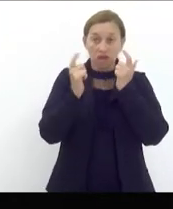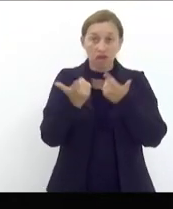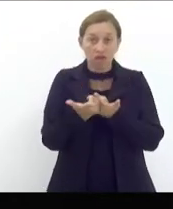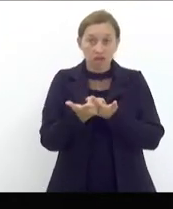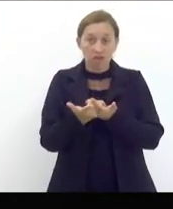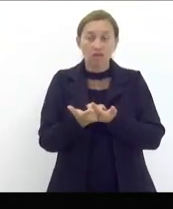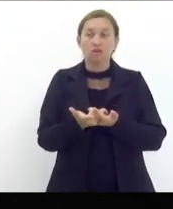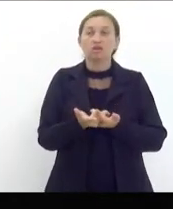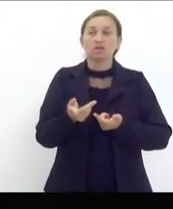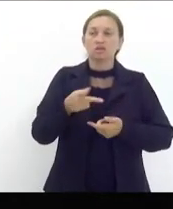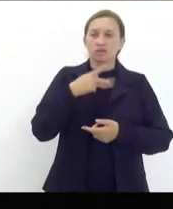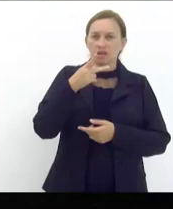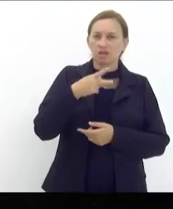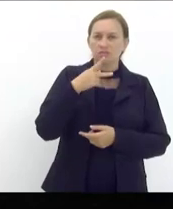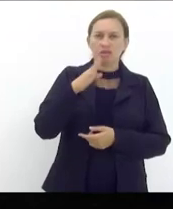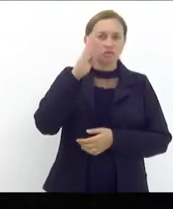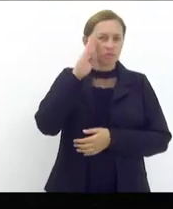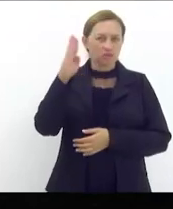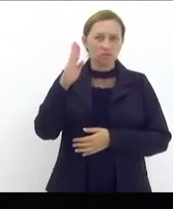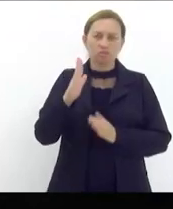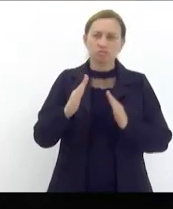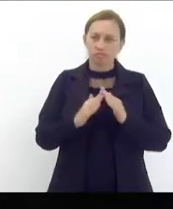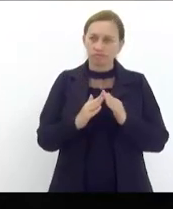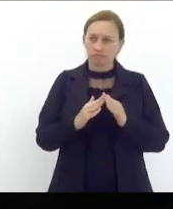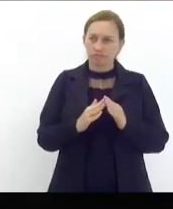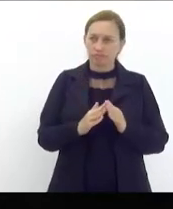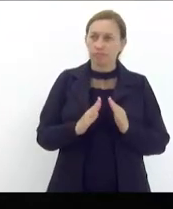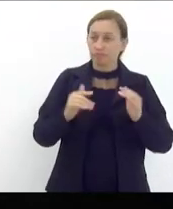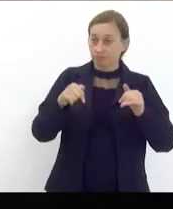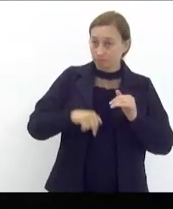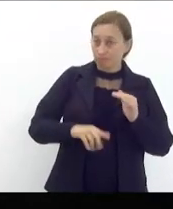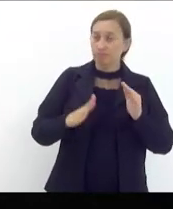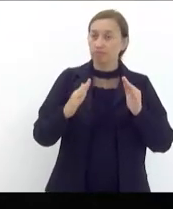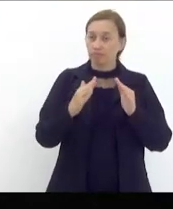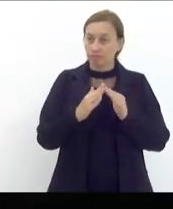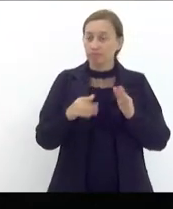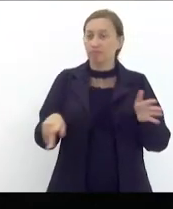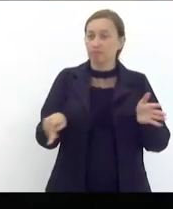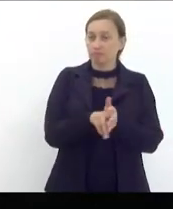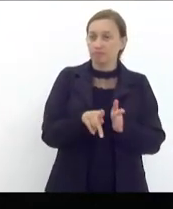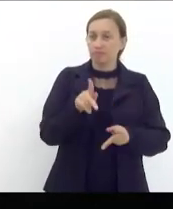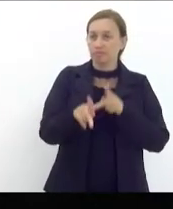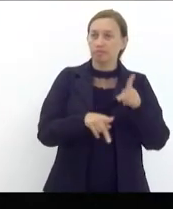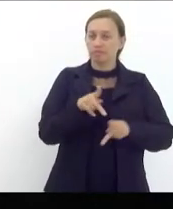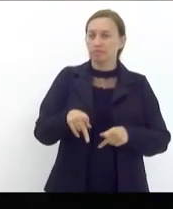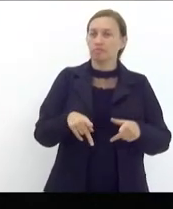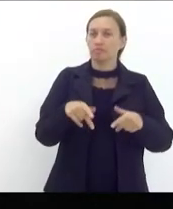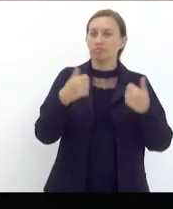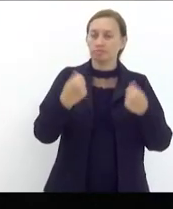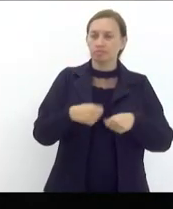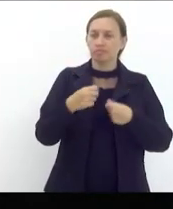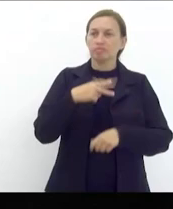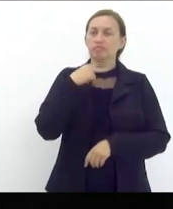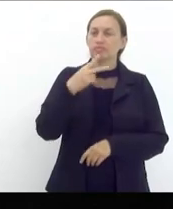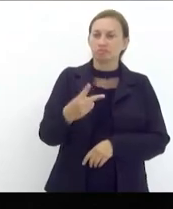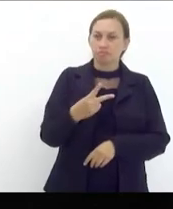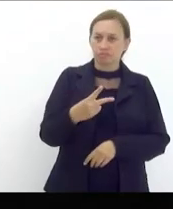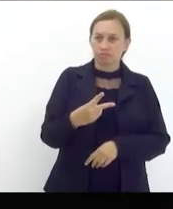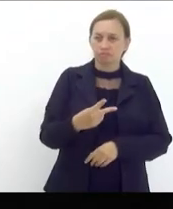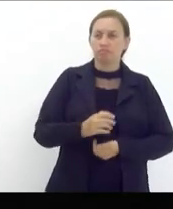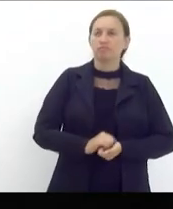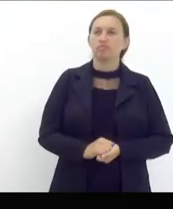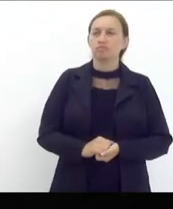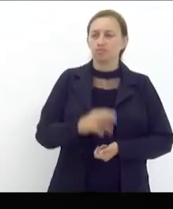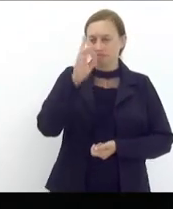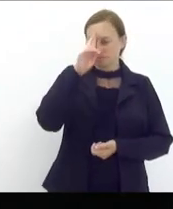trazendo aquilo que é essencial para essa casa que é a casa do povo e portanto o povo aqui precisa ter voz e vez é